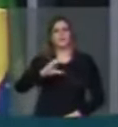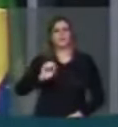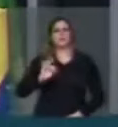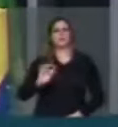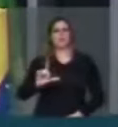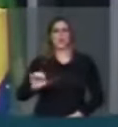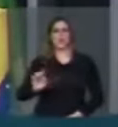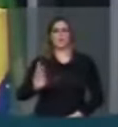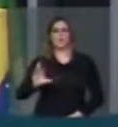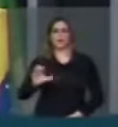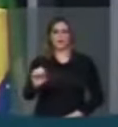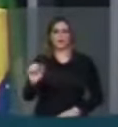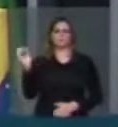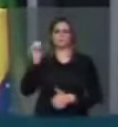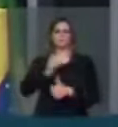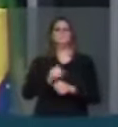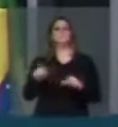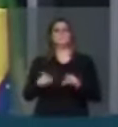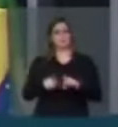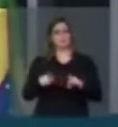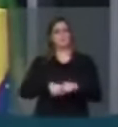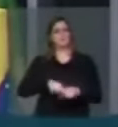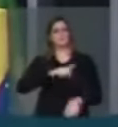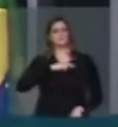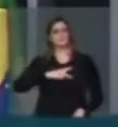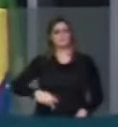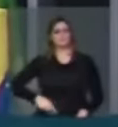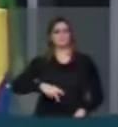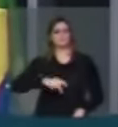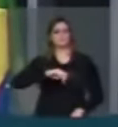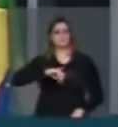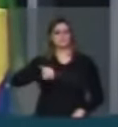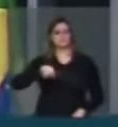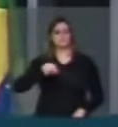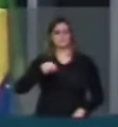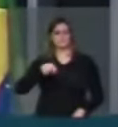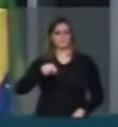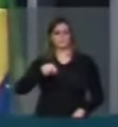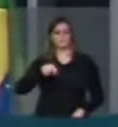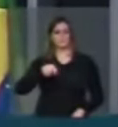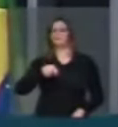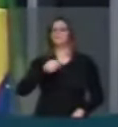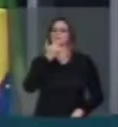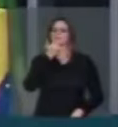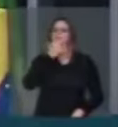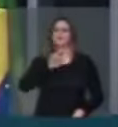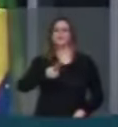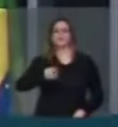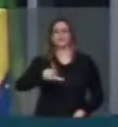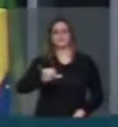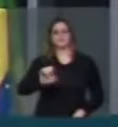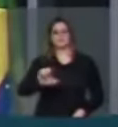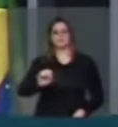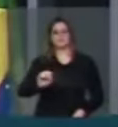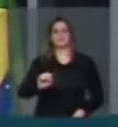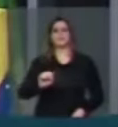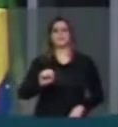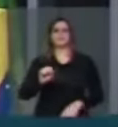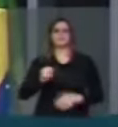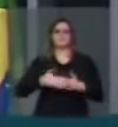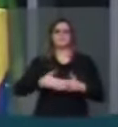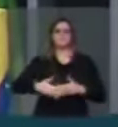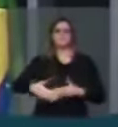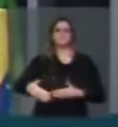inclusive com o voto de Ulisses Guimarães. Foram 20 anos de pleno emprego, segurança, respeito